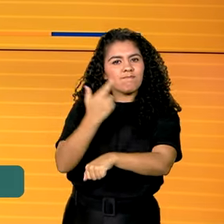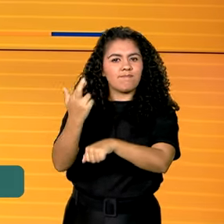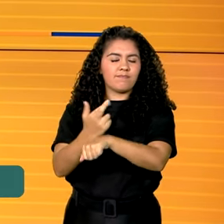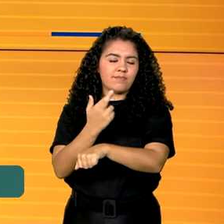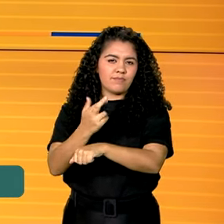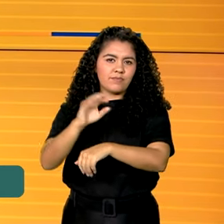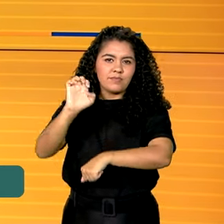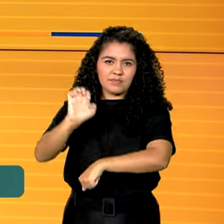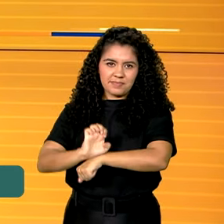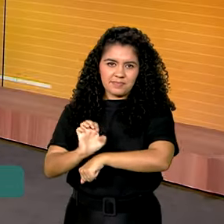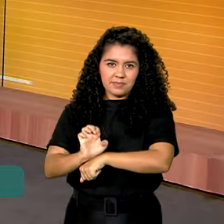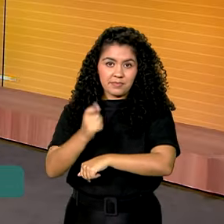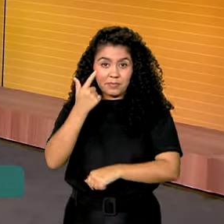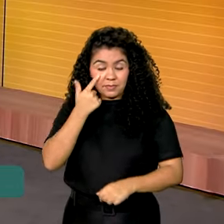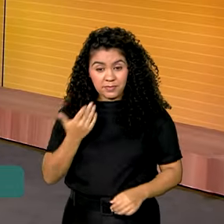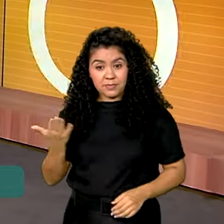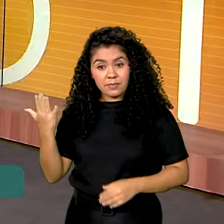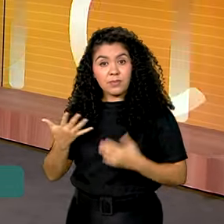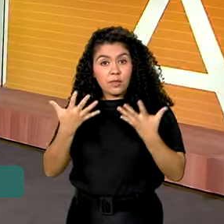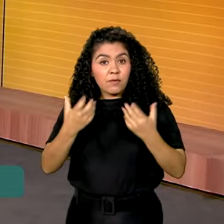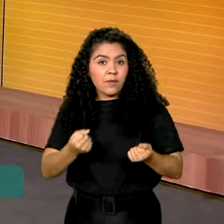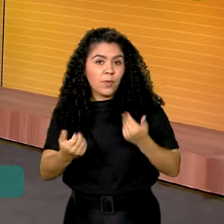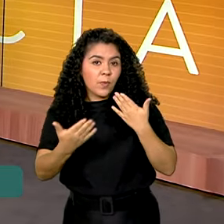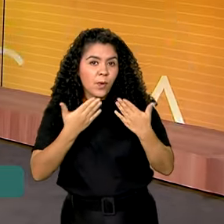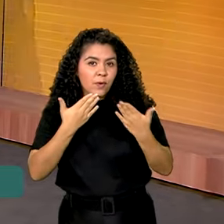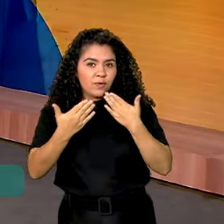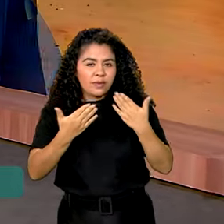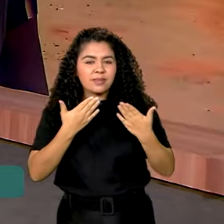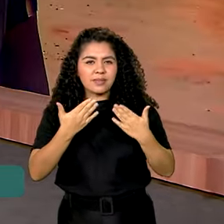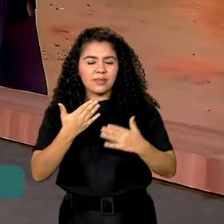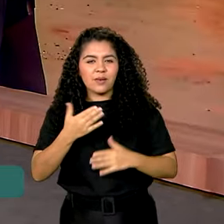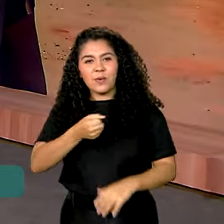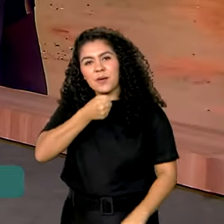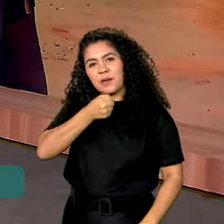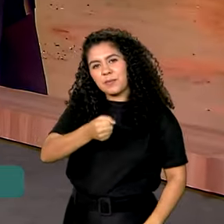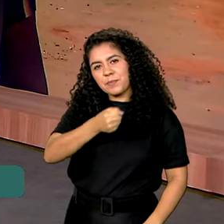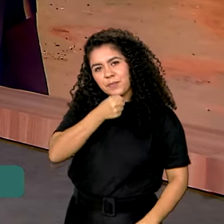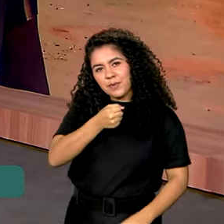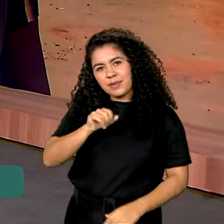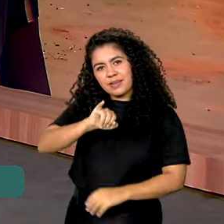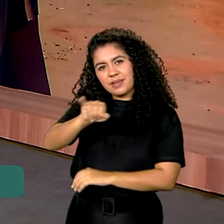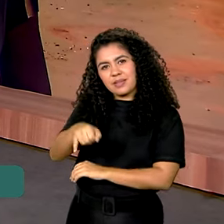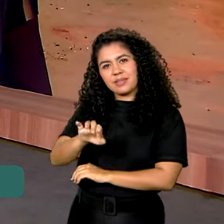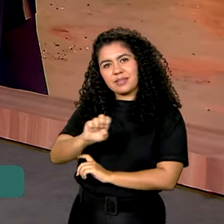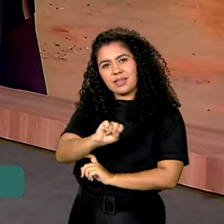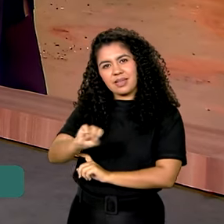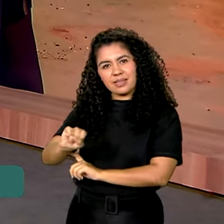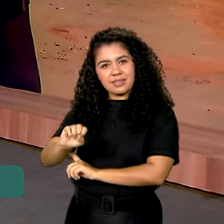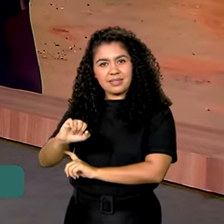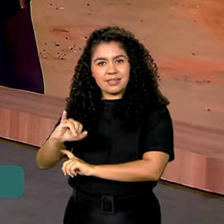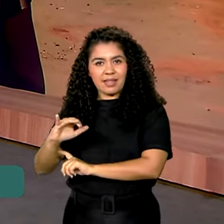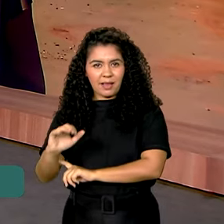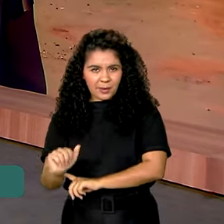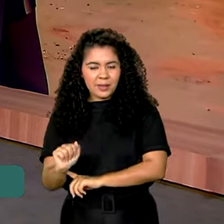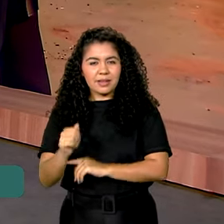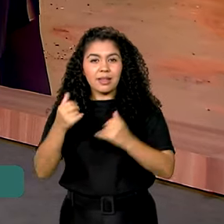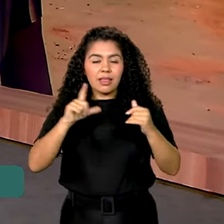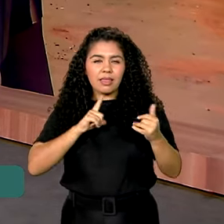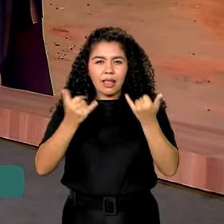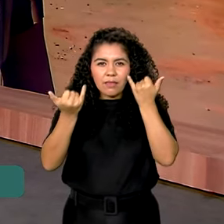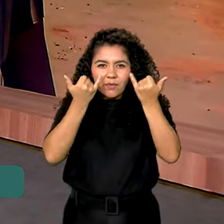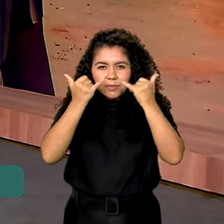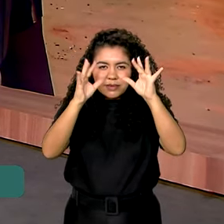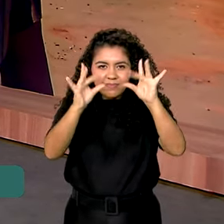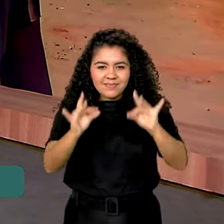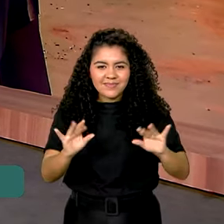reconstrução do estado. Então vamos conversar mais uma vez com a nossa repórter, com a Jéssica Gonçalves, que traz informações para a